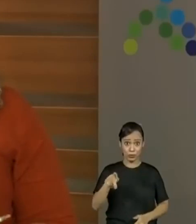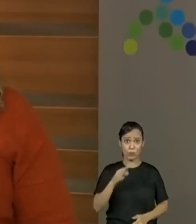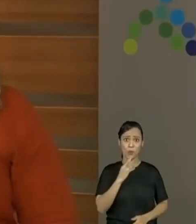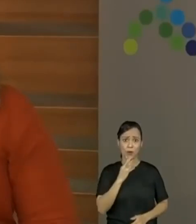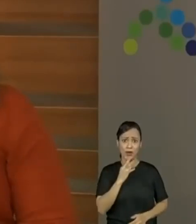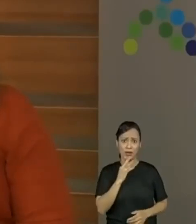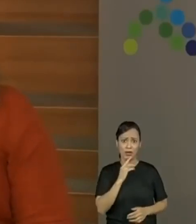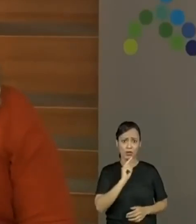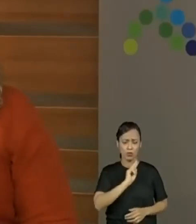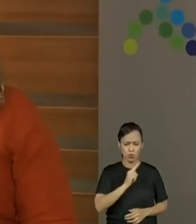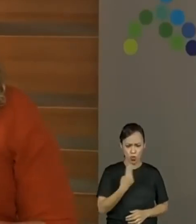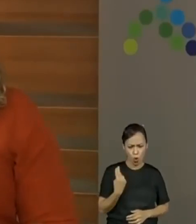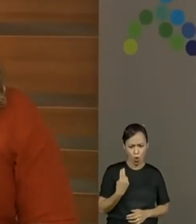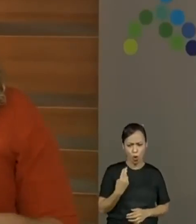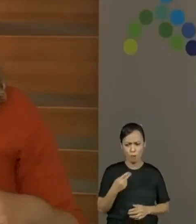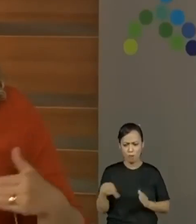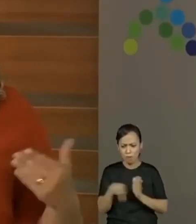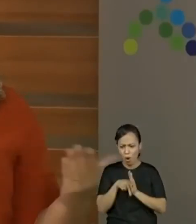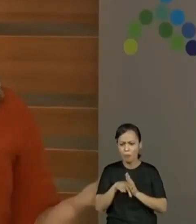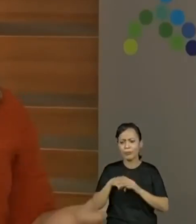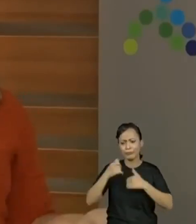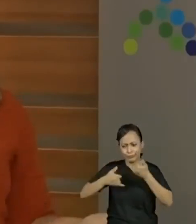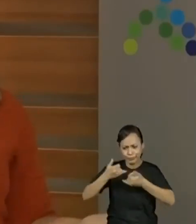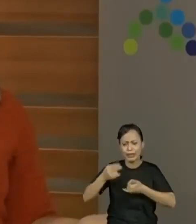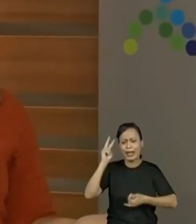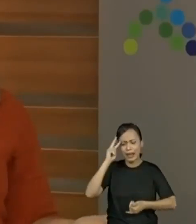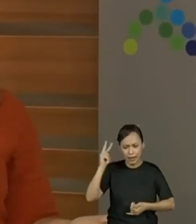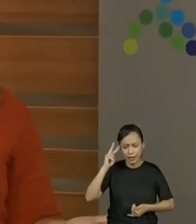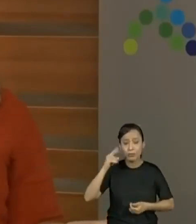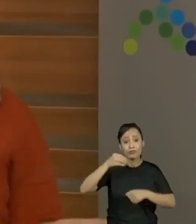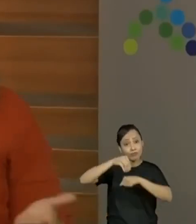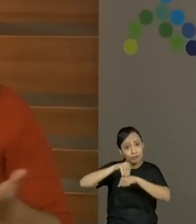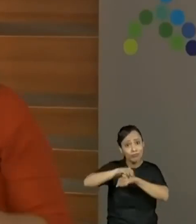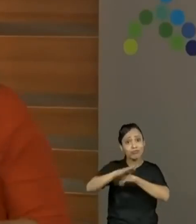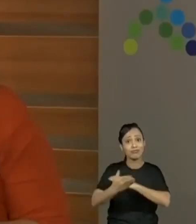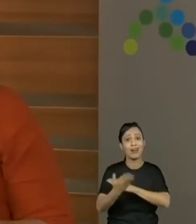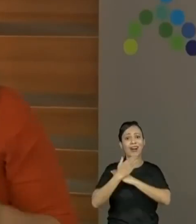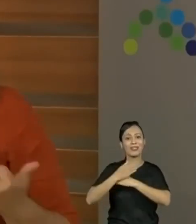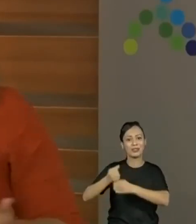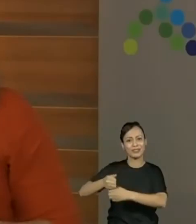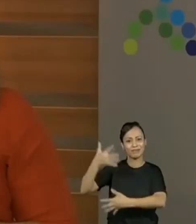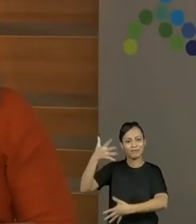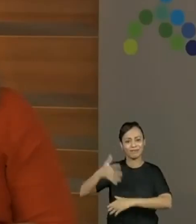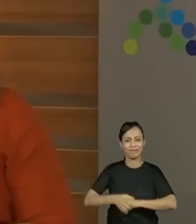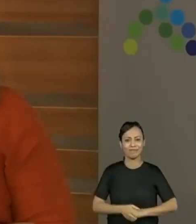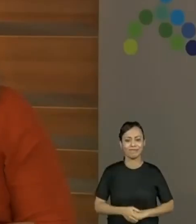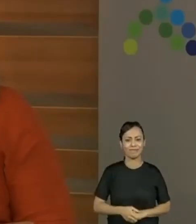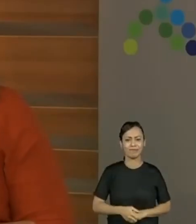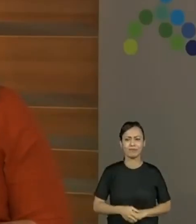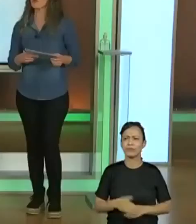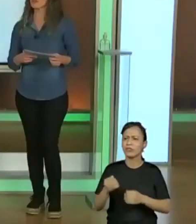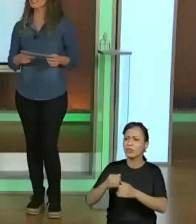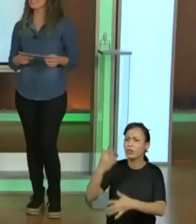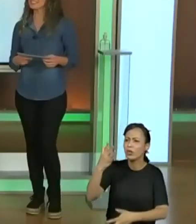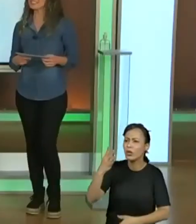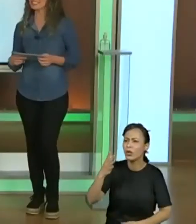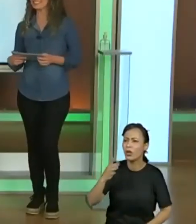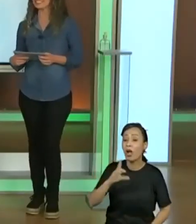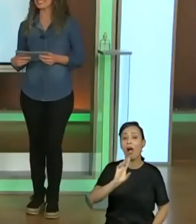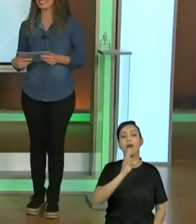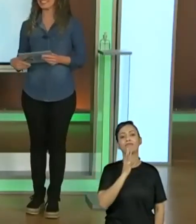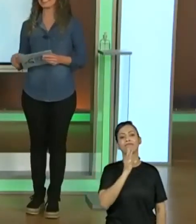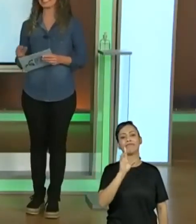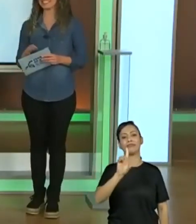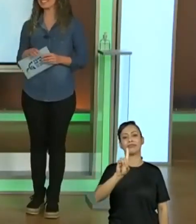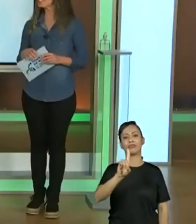sabe o nome, contribua aqui com a nossa aula. Então, em outros lugares, né, professora? Mãe da rua também chama o quê? Dono da rua. Dono da